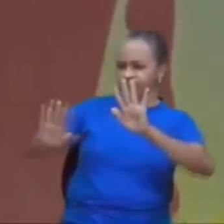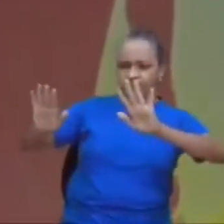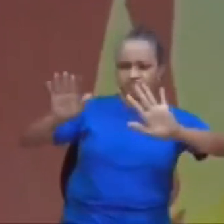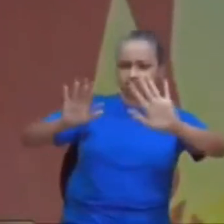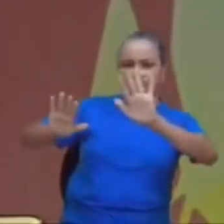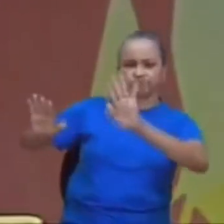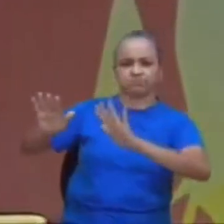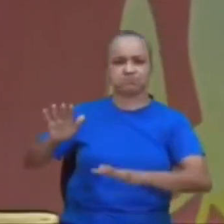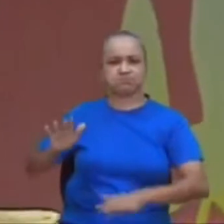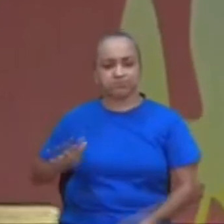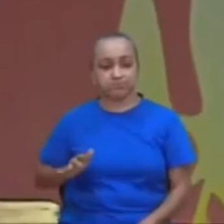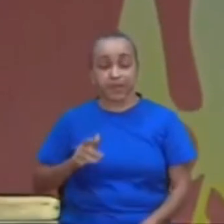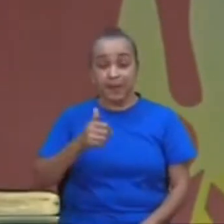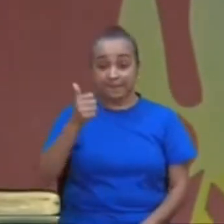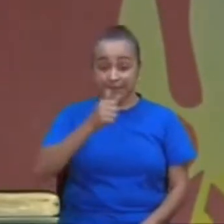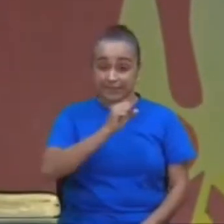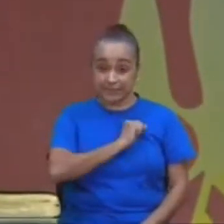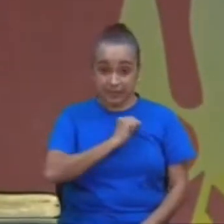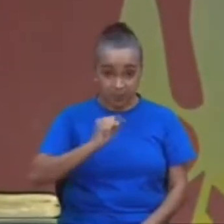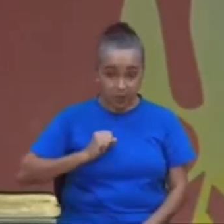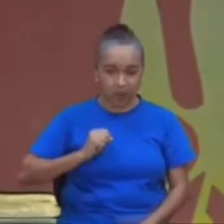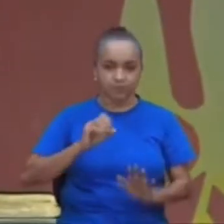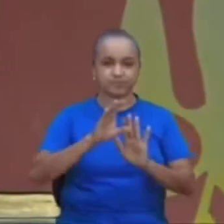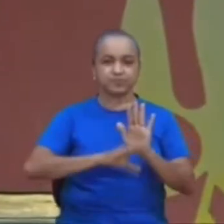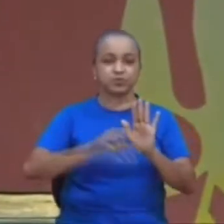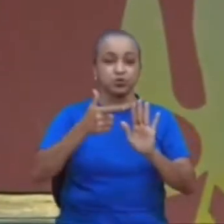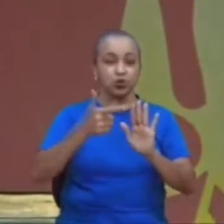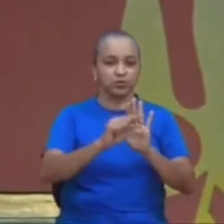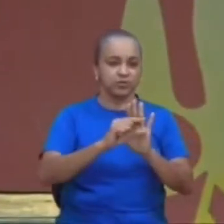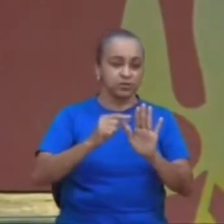2,12, fala que os filhos de Eli, você sabe, né,